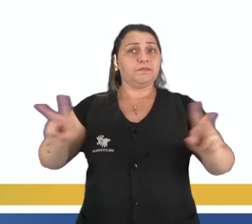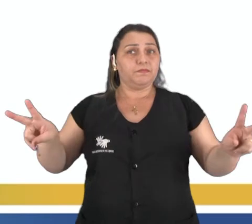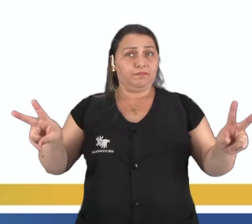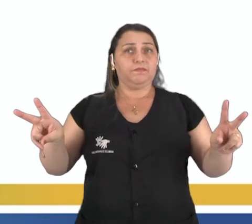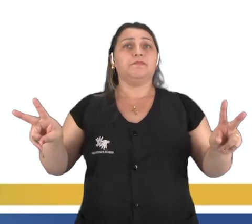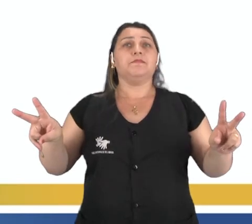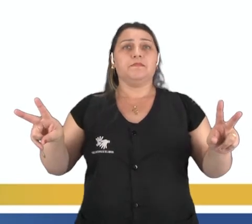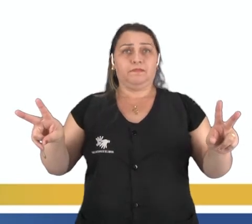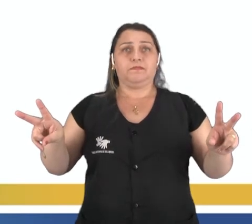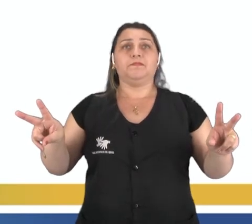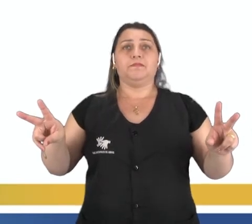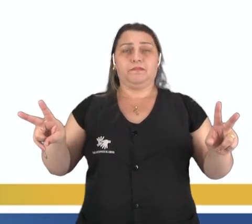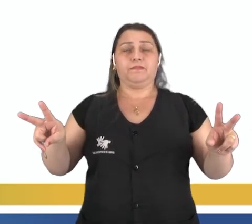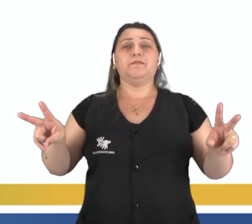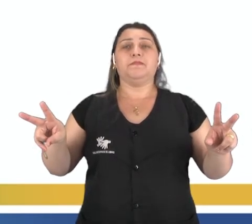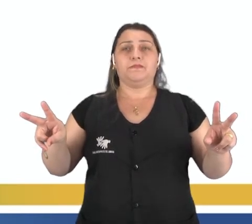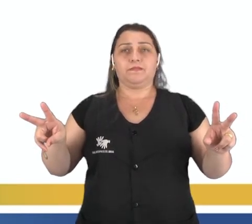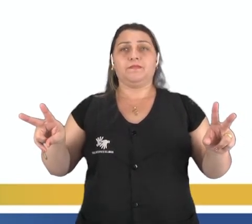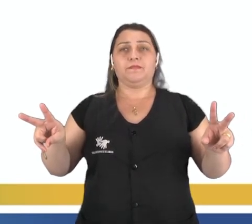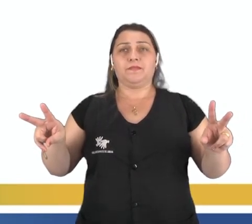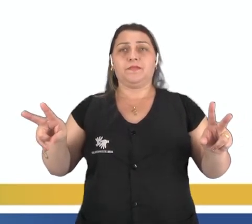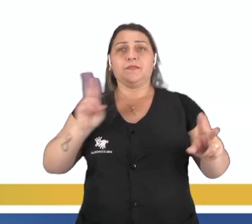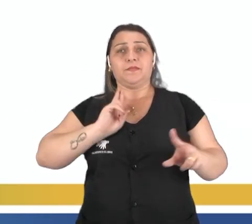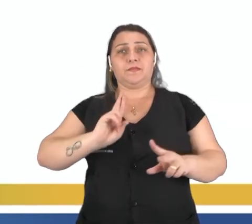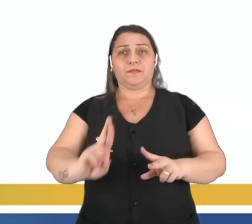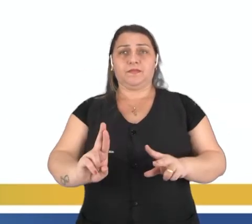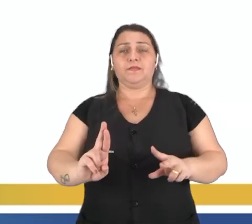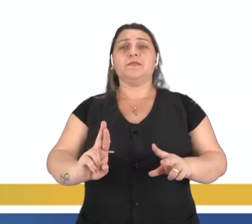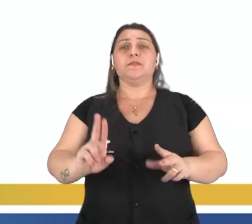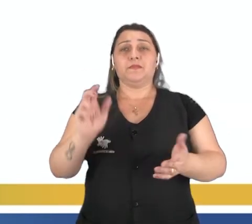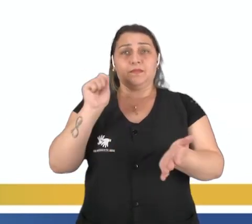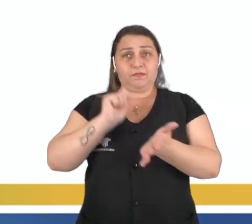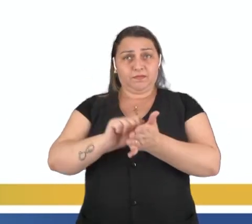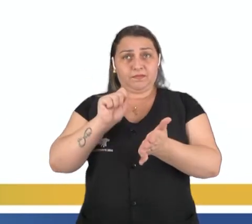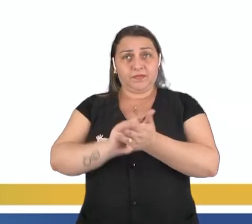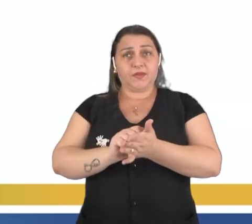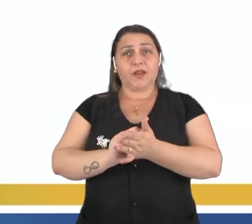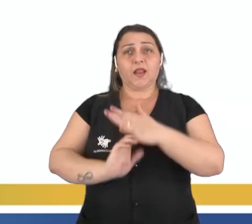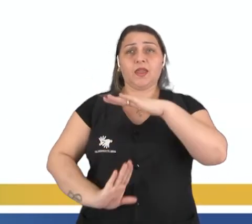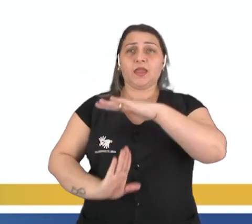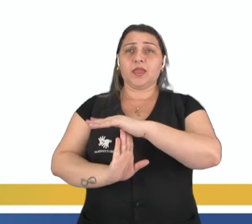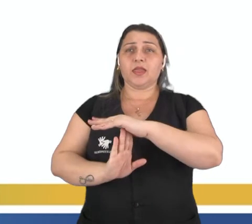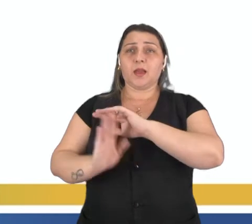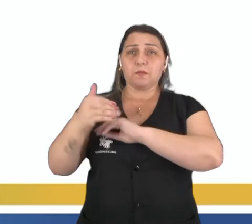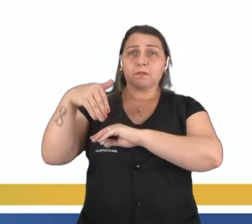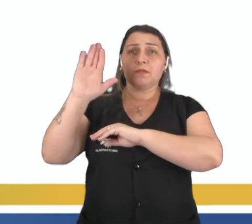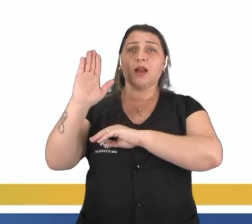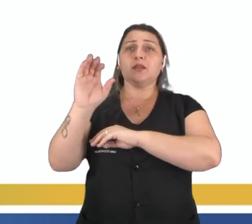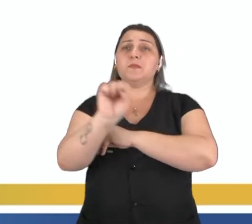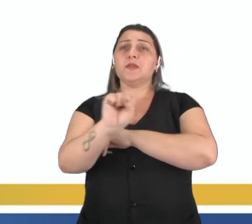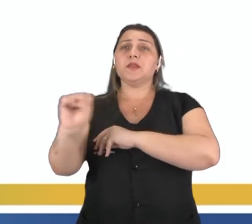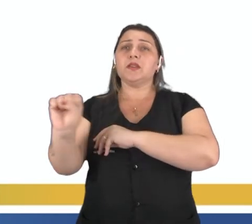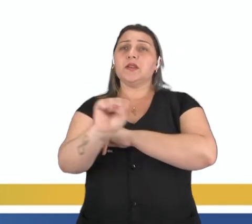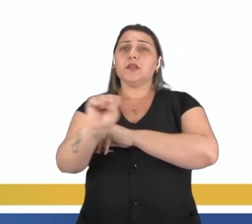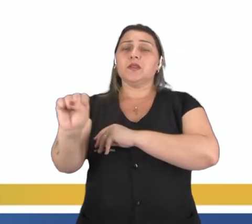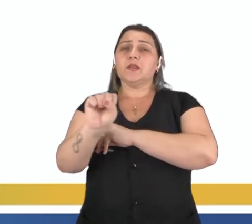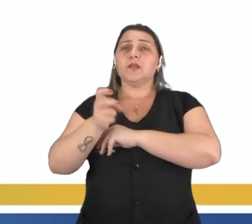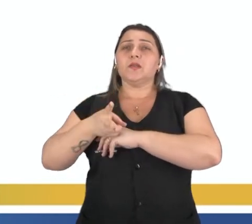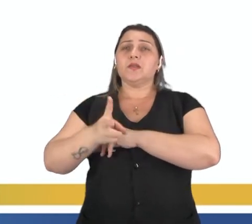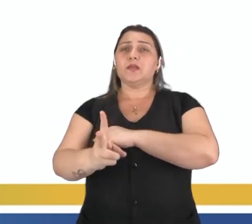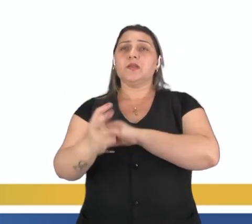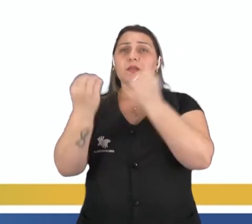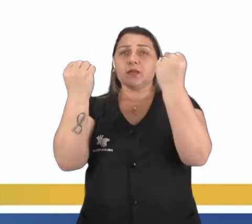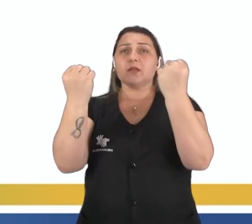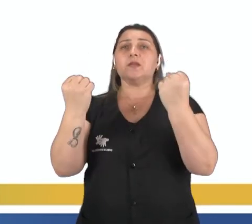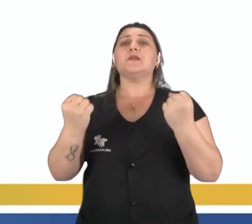pelo posicionamento estático sendo resultado do registro de tempo máximo em segundos de permanência em